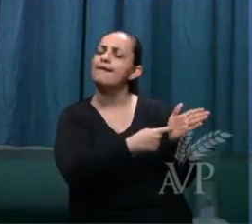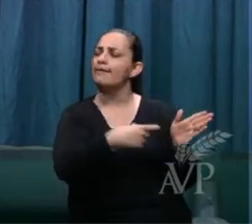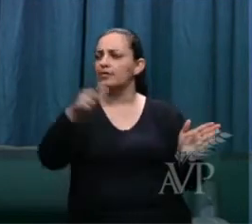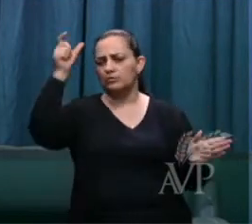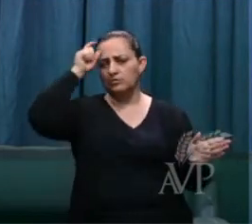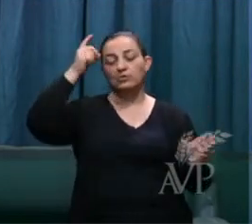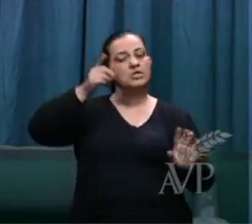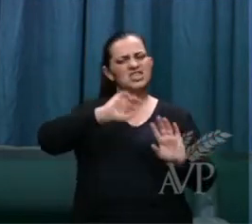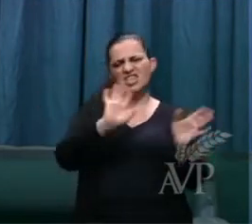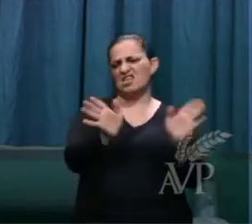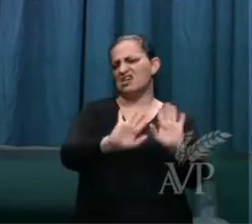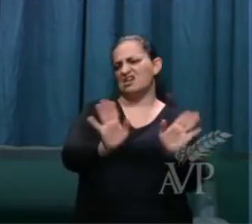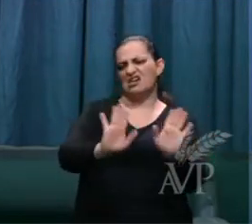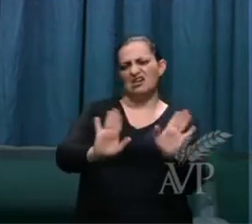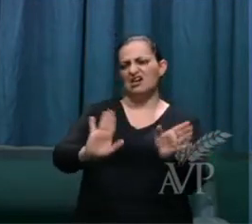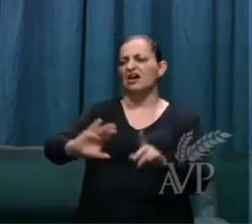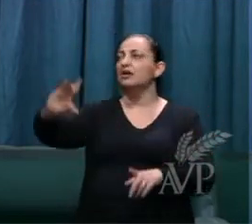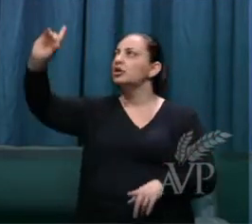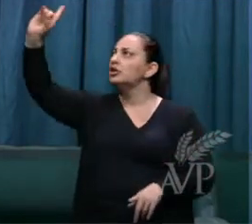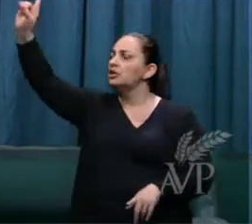Deus vai olhar o que